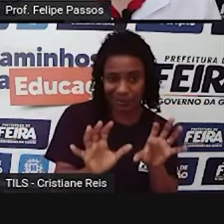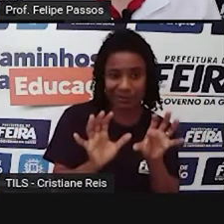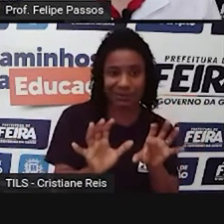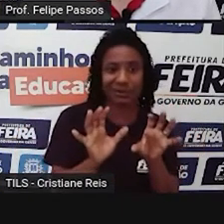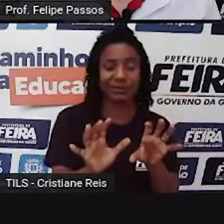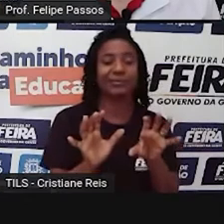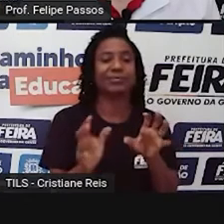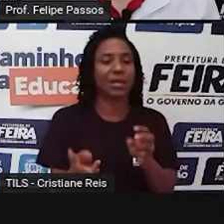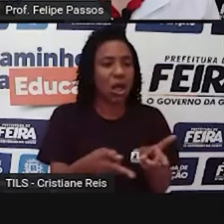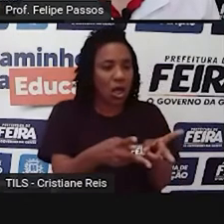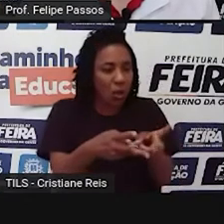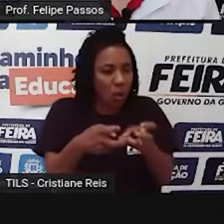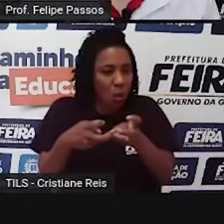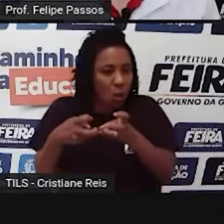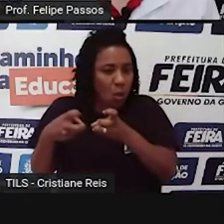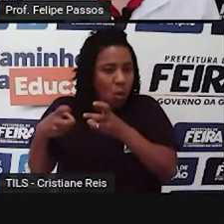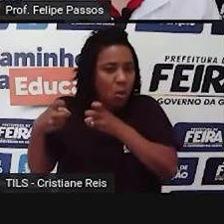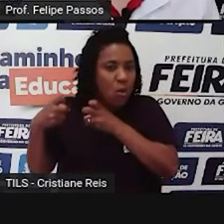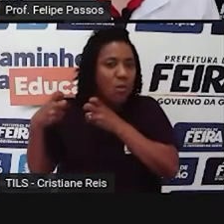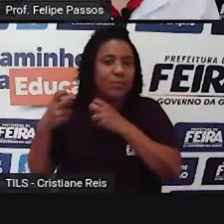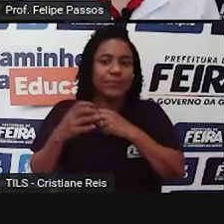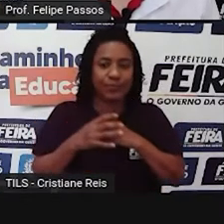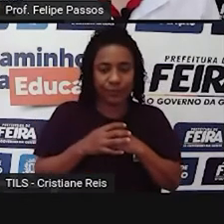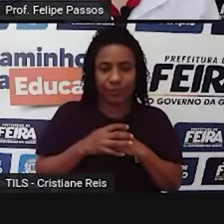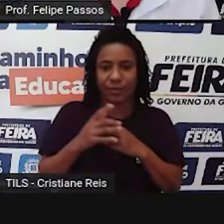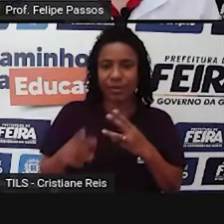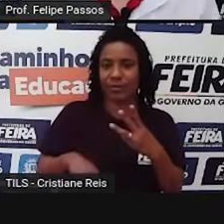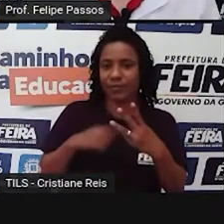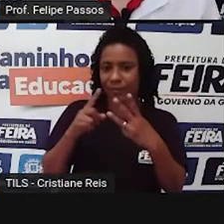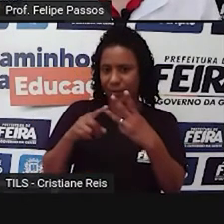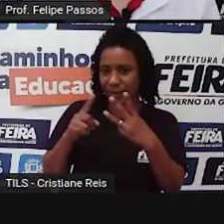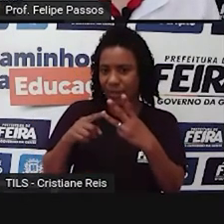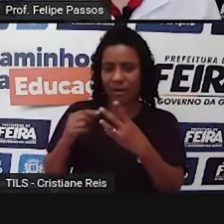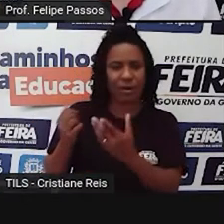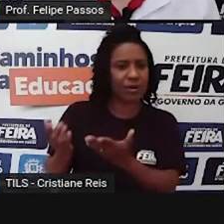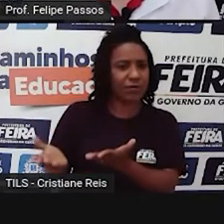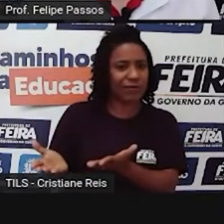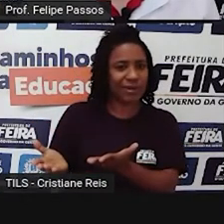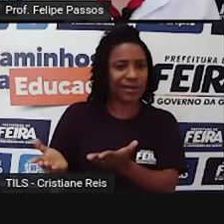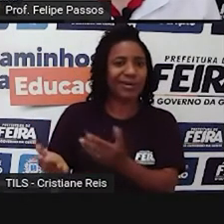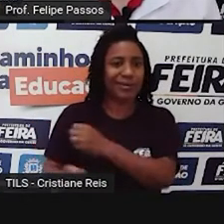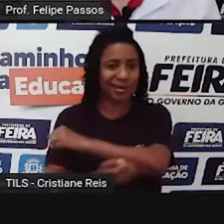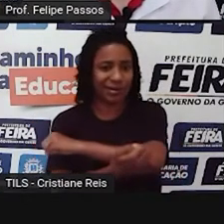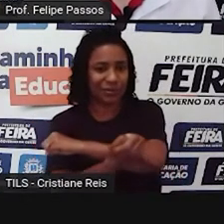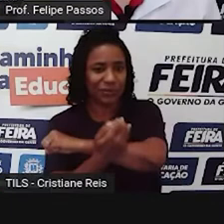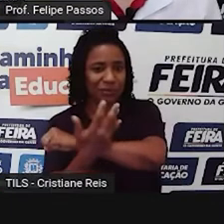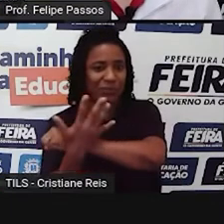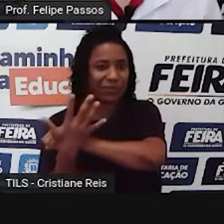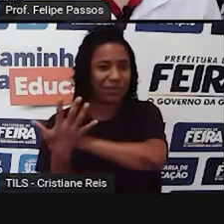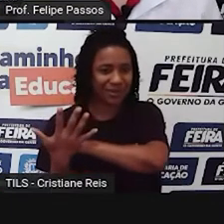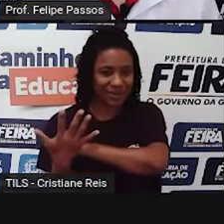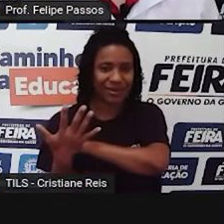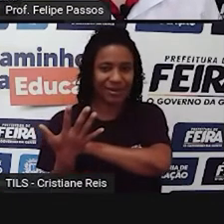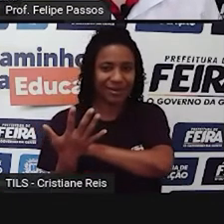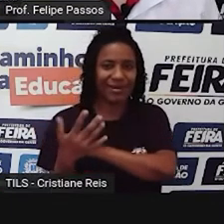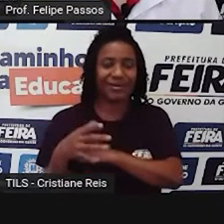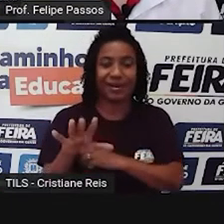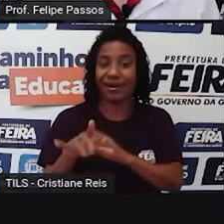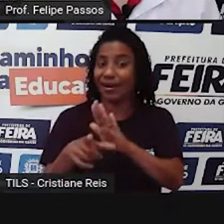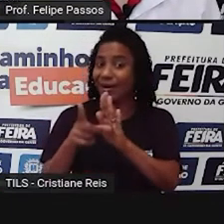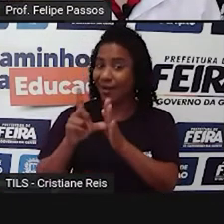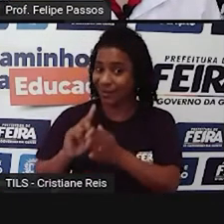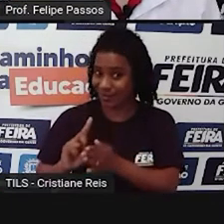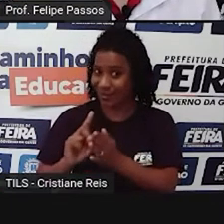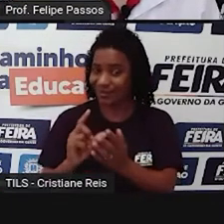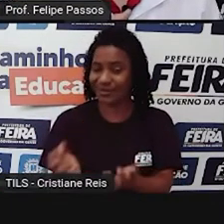às vezes você pode olhar assim e falar, nossa, mas uma horta, né? Como é que isso impacta? Claro que impacta. Primeiro que tinha uma vegetação natural ali,